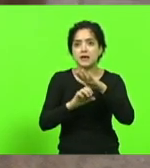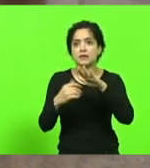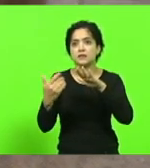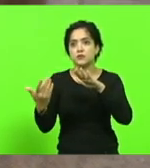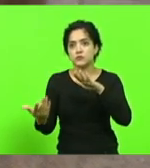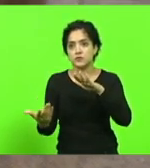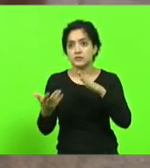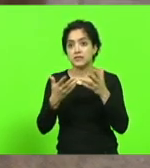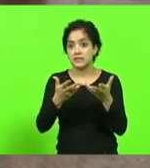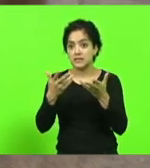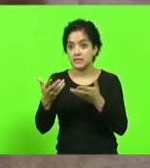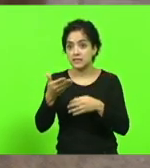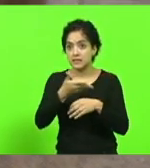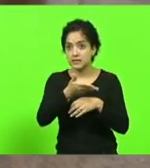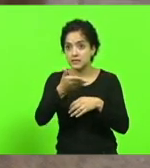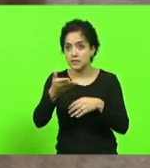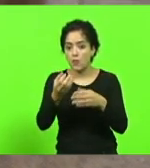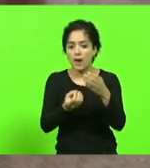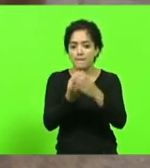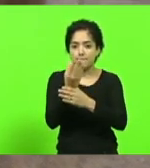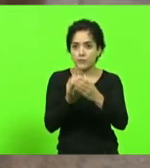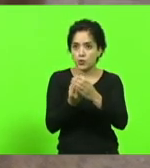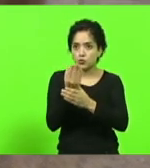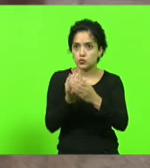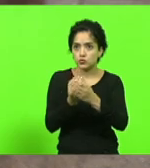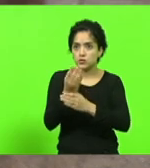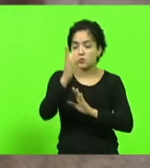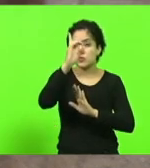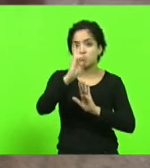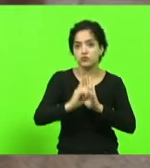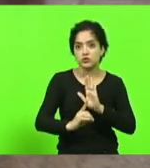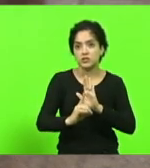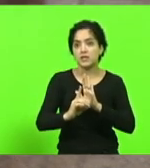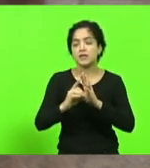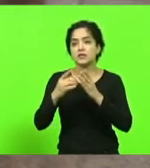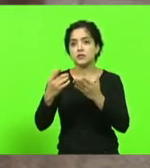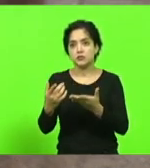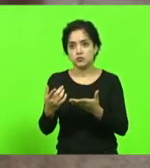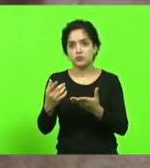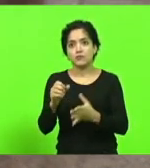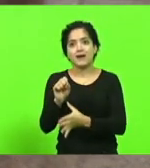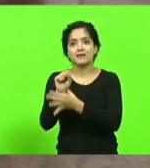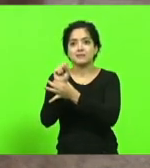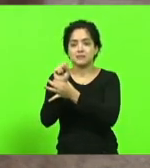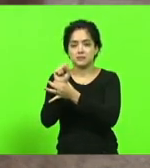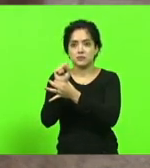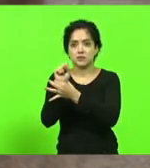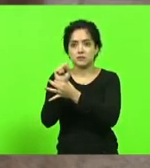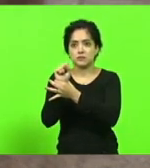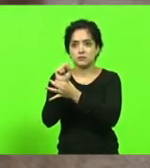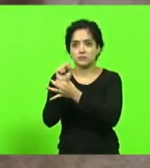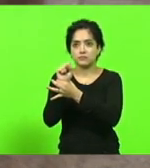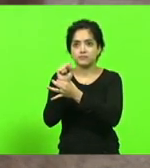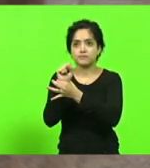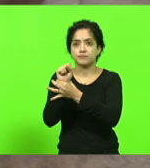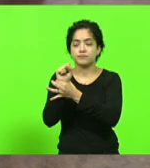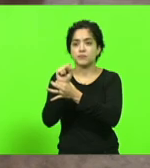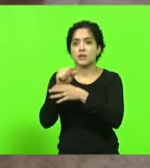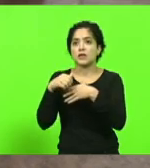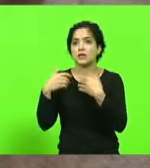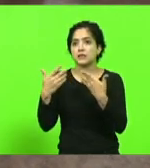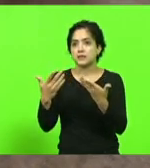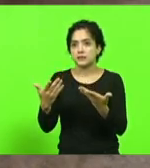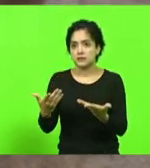empresas a sua produção e o direito de ir e vir fossem assegurados então pela